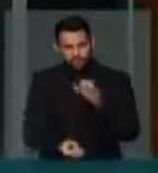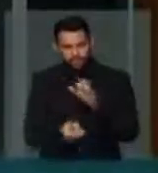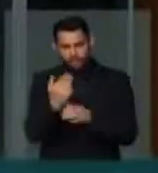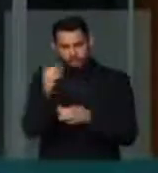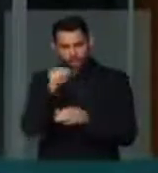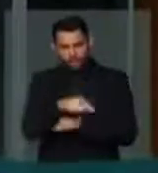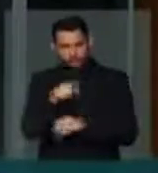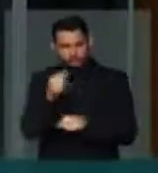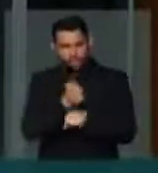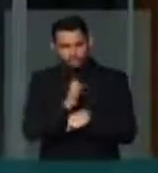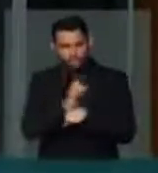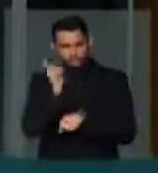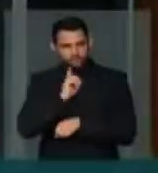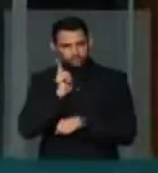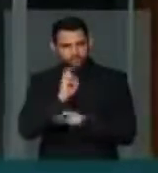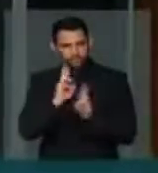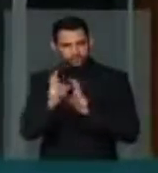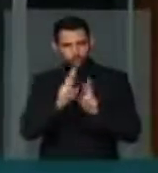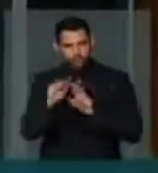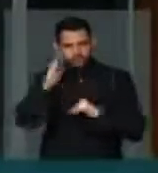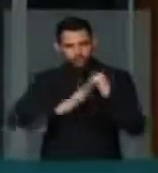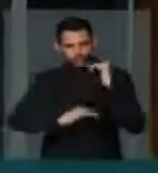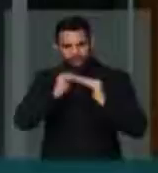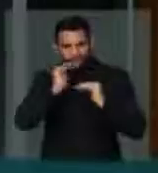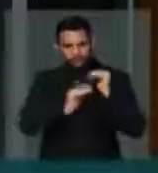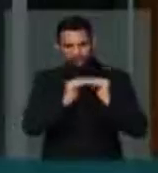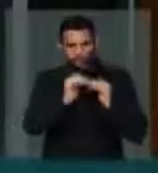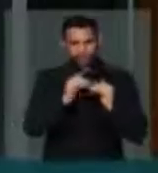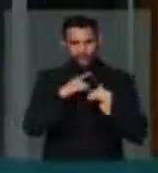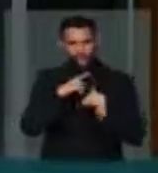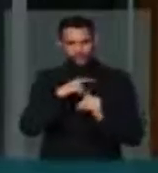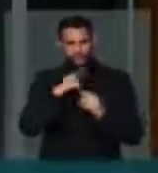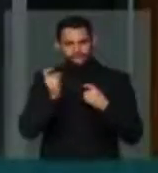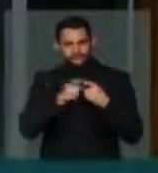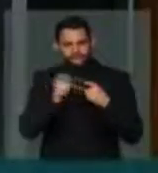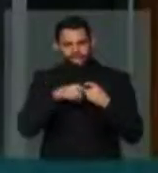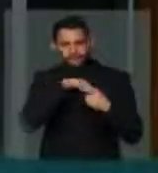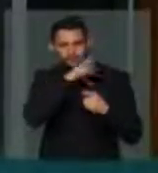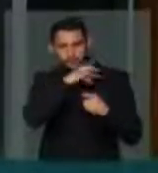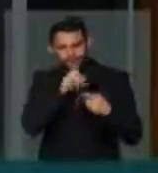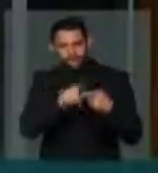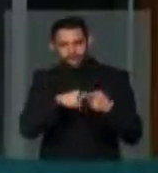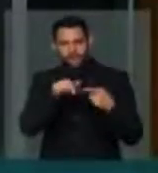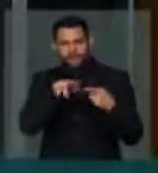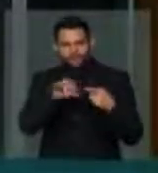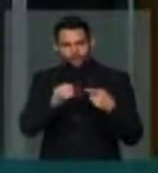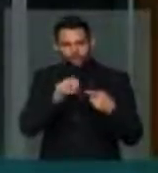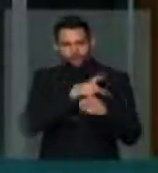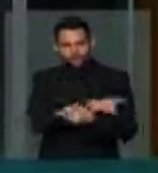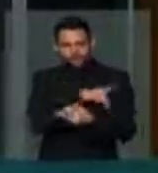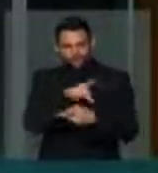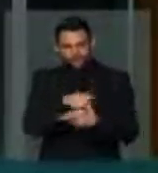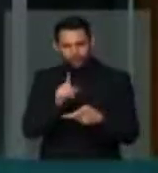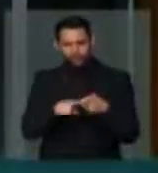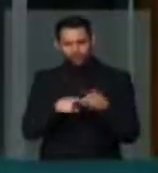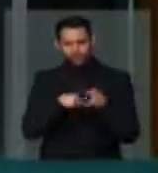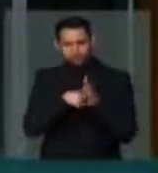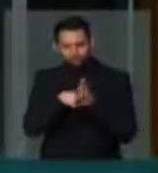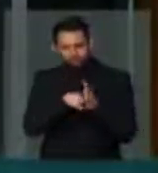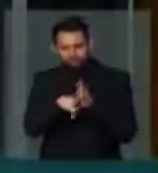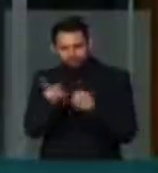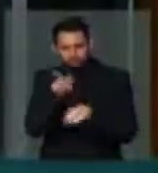em Minas Gerais uma rede de profissionais com veterinários, com agrônomos, pedagogas, extensionistas,